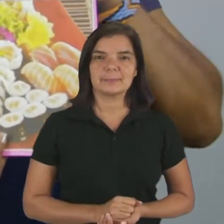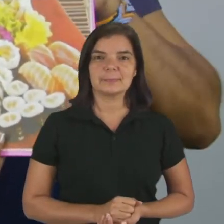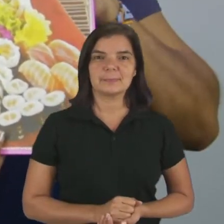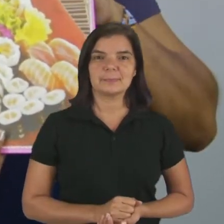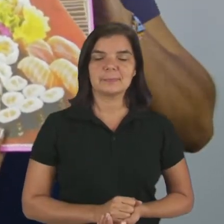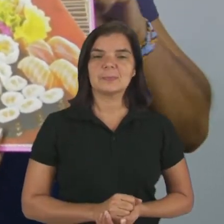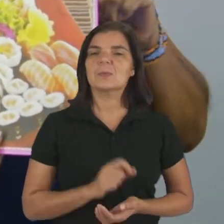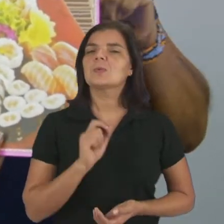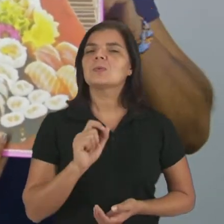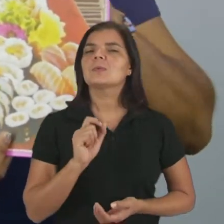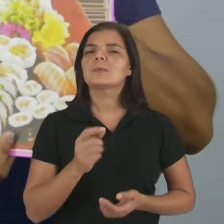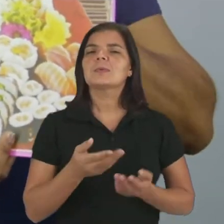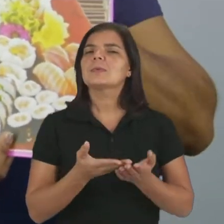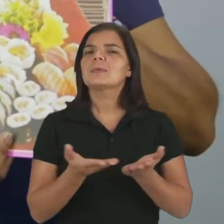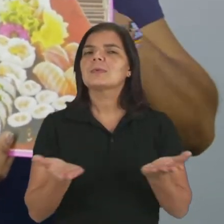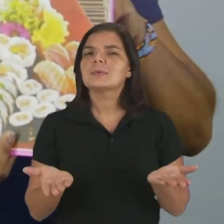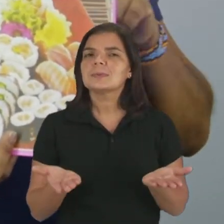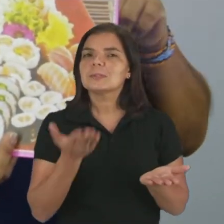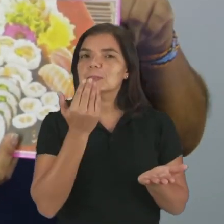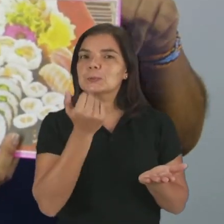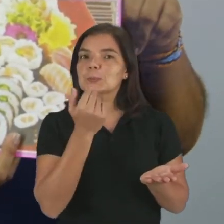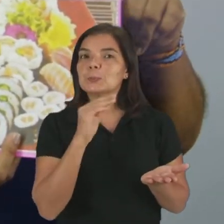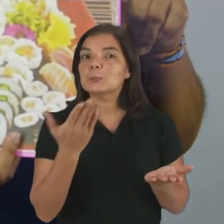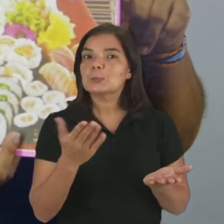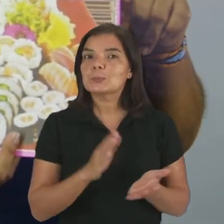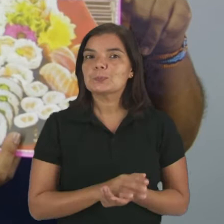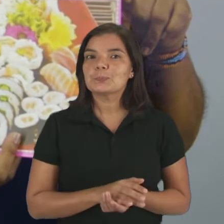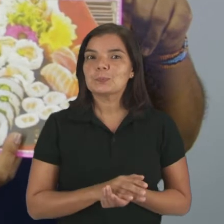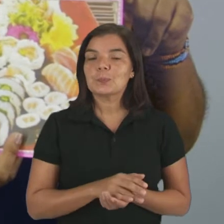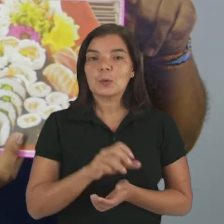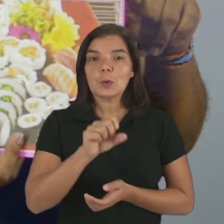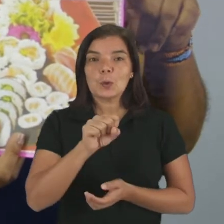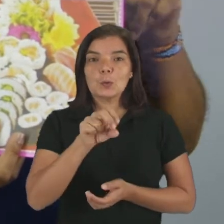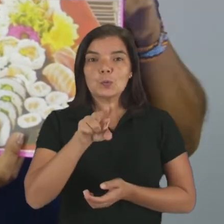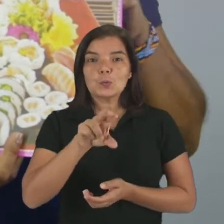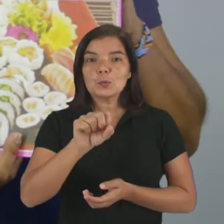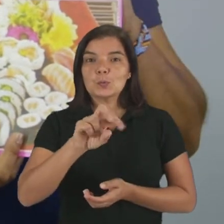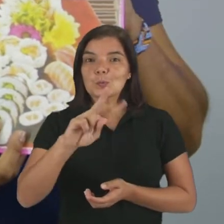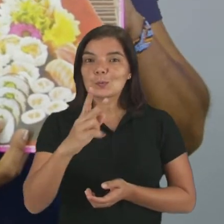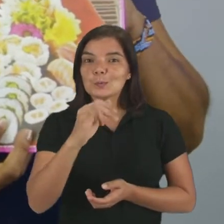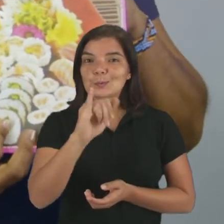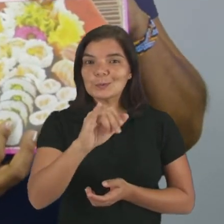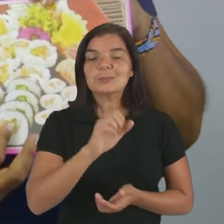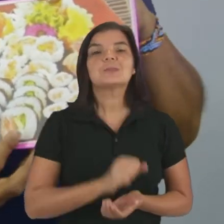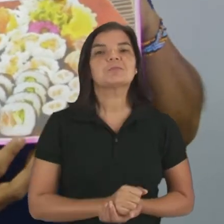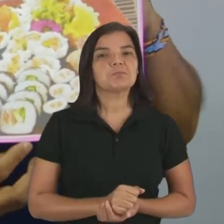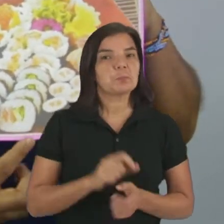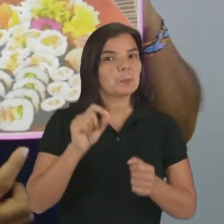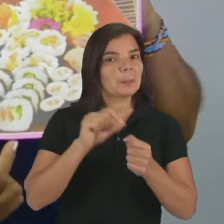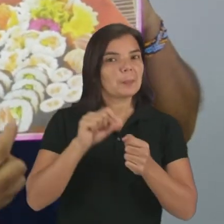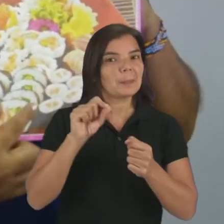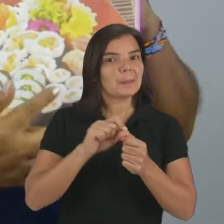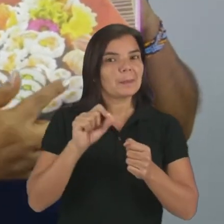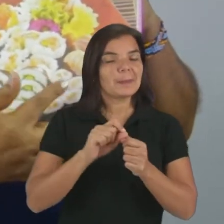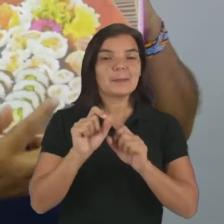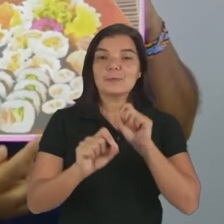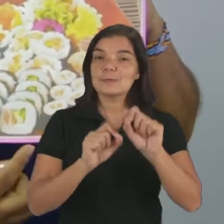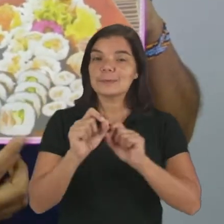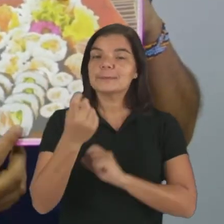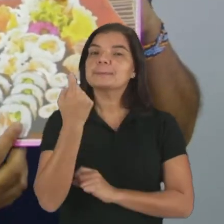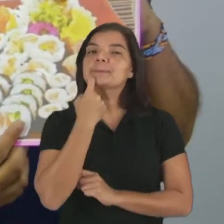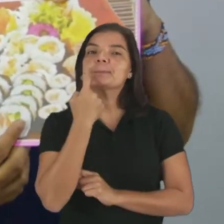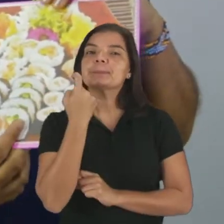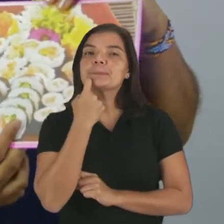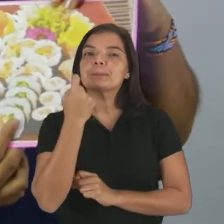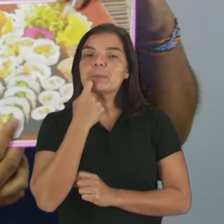O que é este prato? O que alimento? Sushi, certo? Feito de peixe